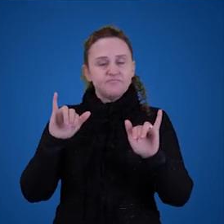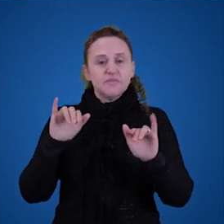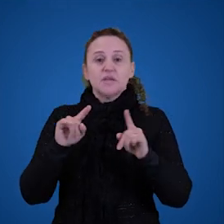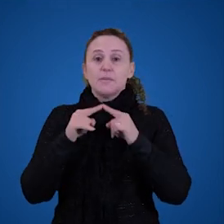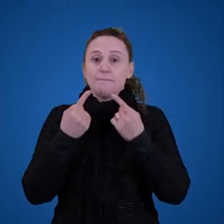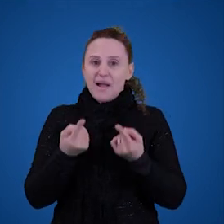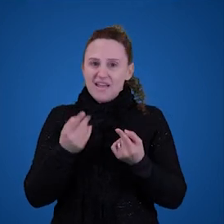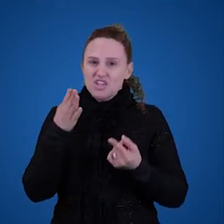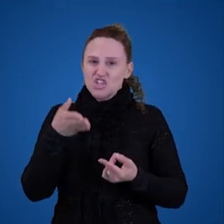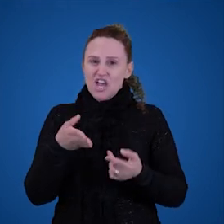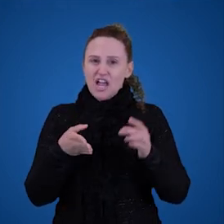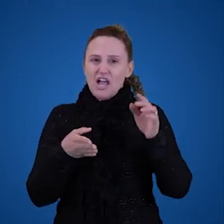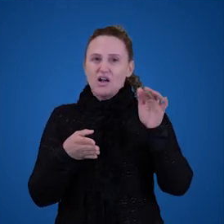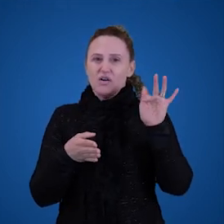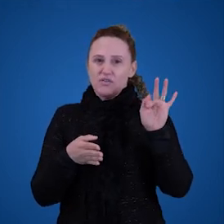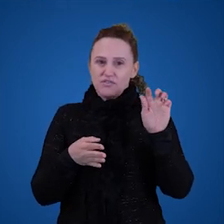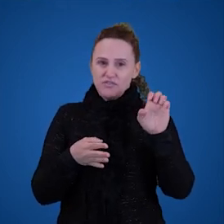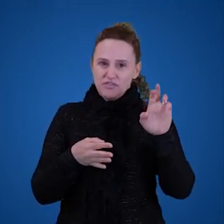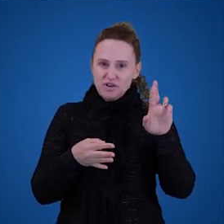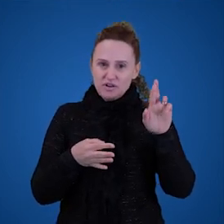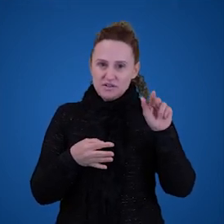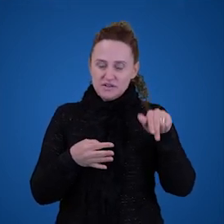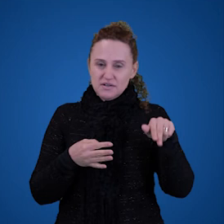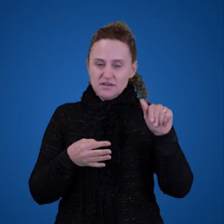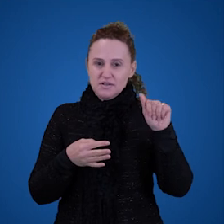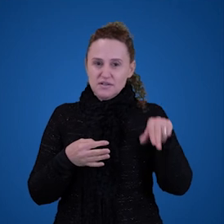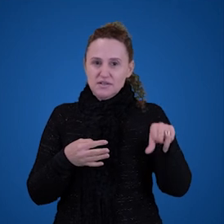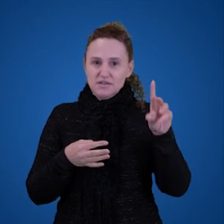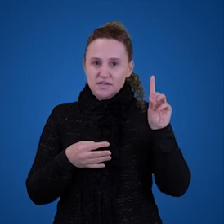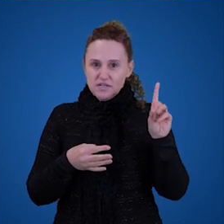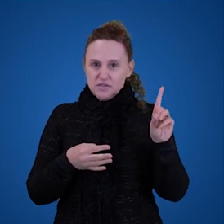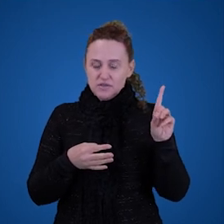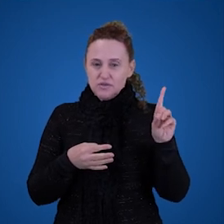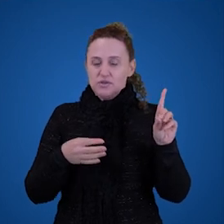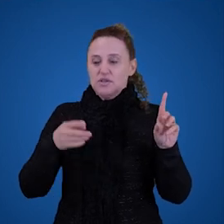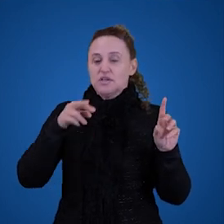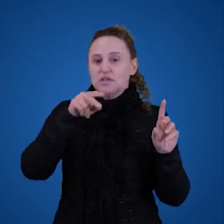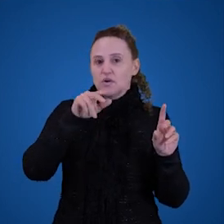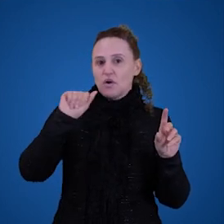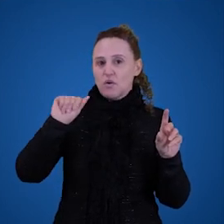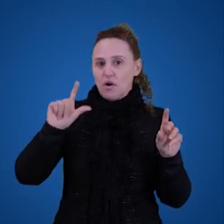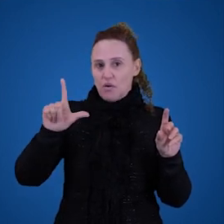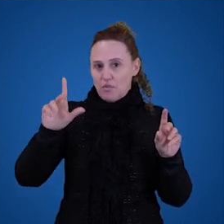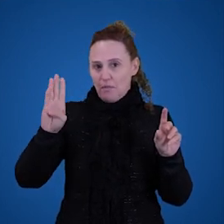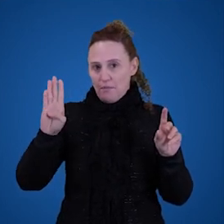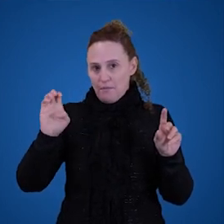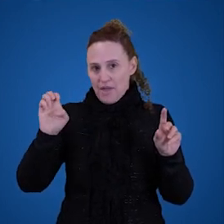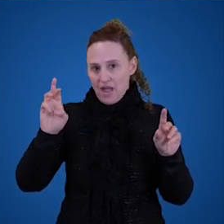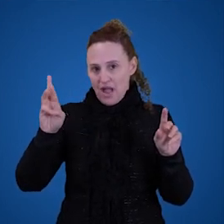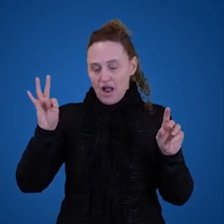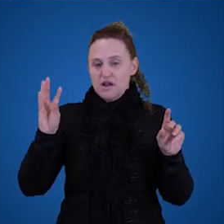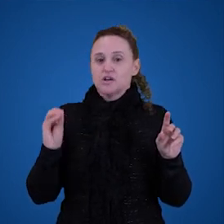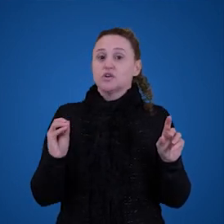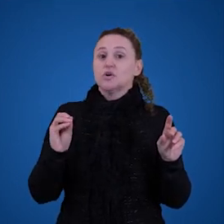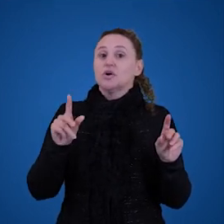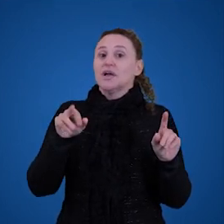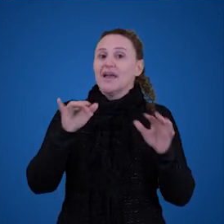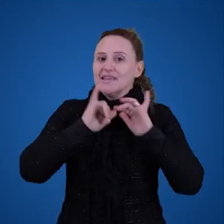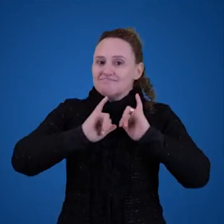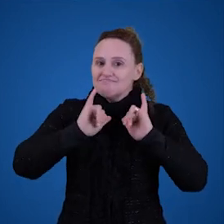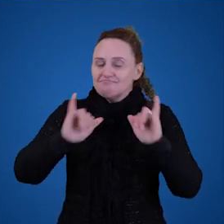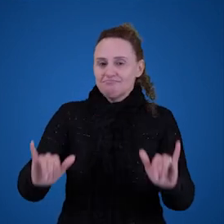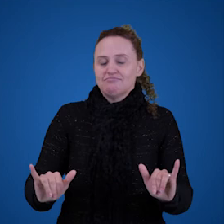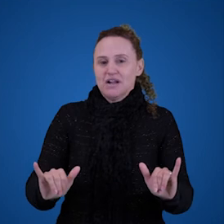Fernando Pessoa é Alberto Caeiro é informativo porque nós aprendemos algo novo e é contingente